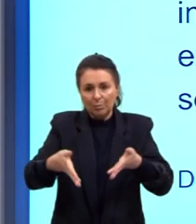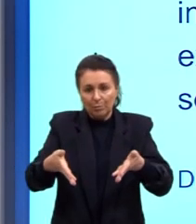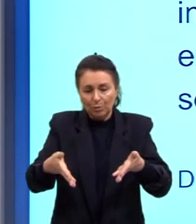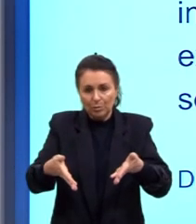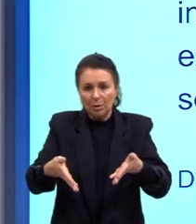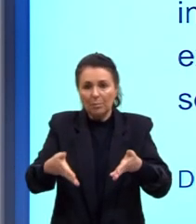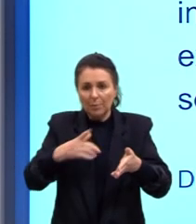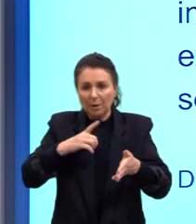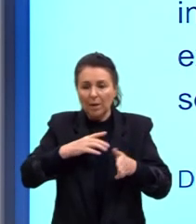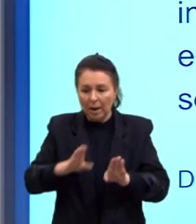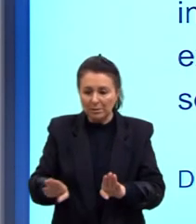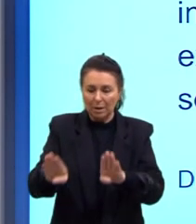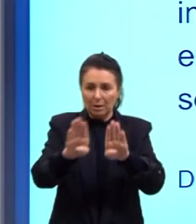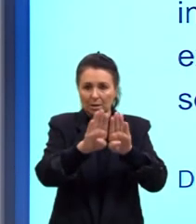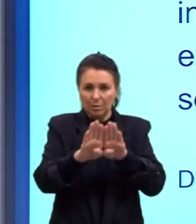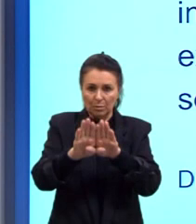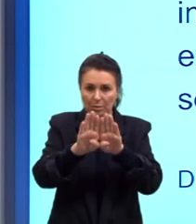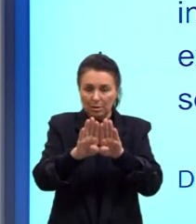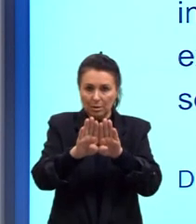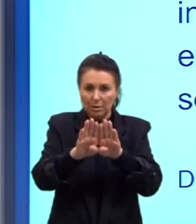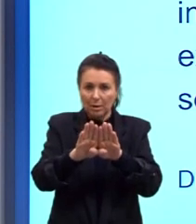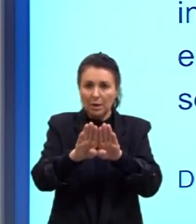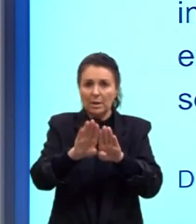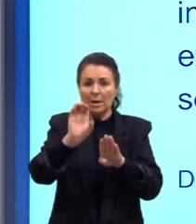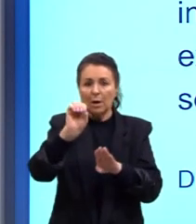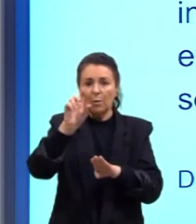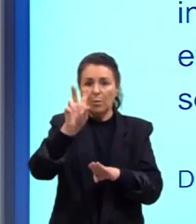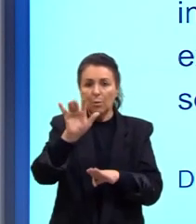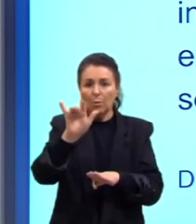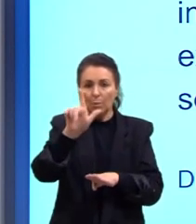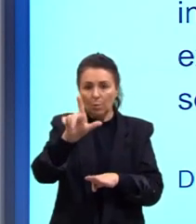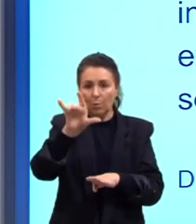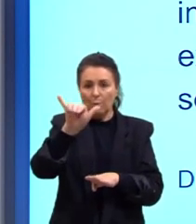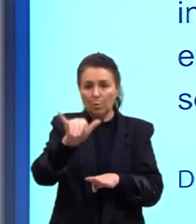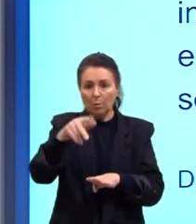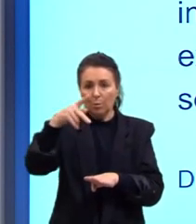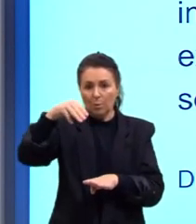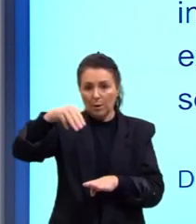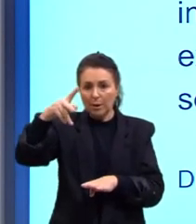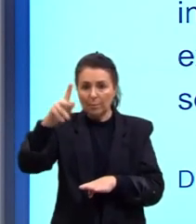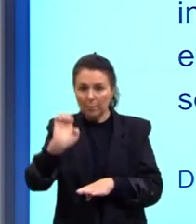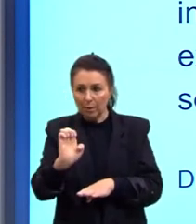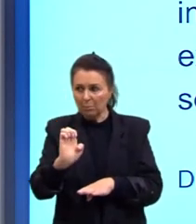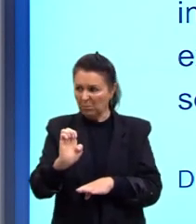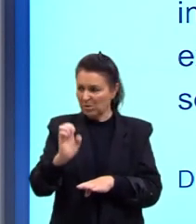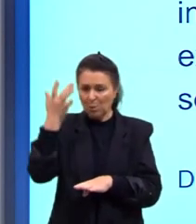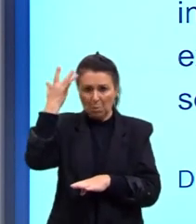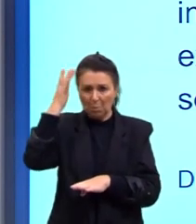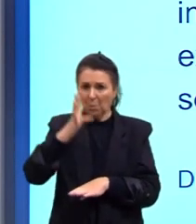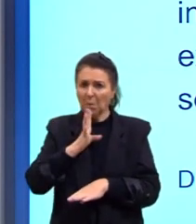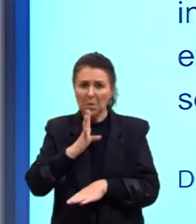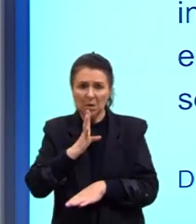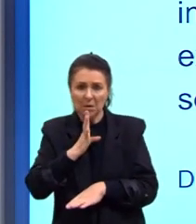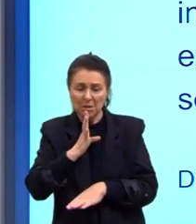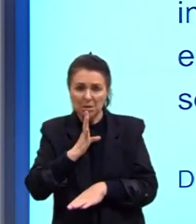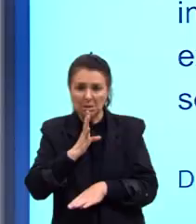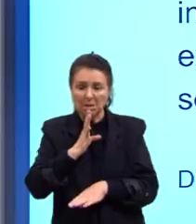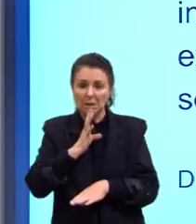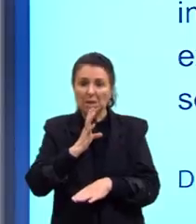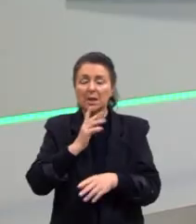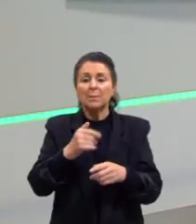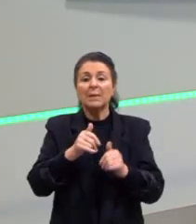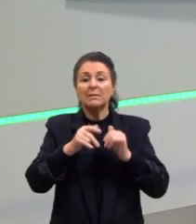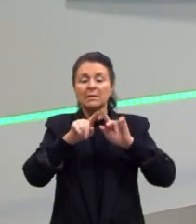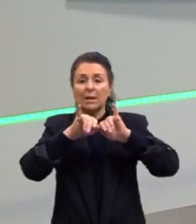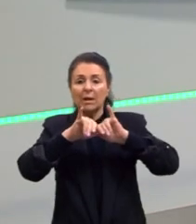paridade. E Olympe de Gaulle, inclusive, ela é pouco comentada. E, infelizmente, essa requisição das mulheres no período